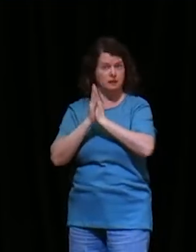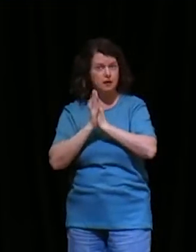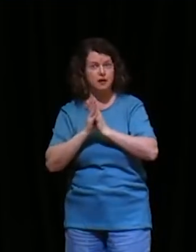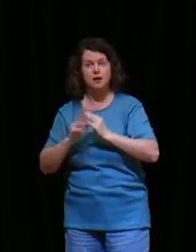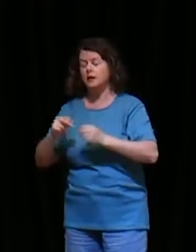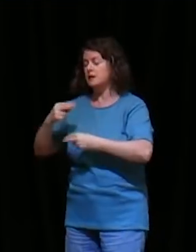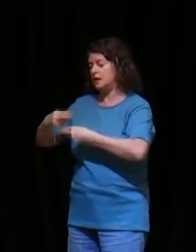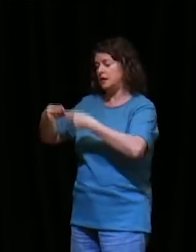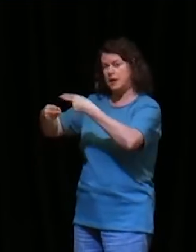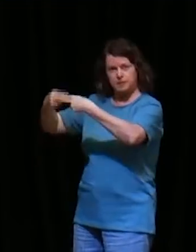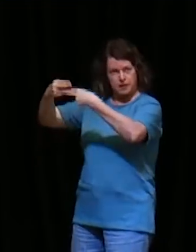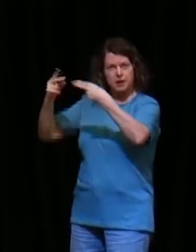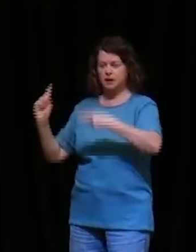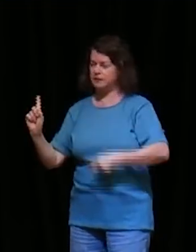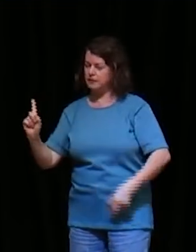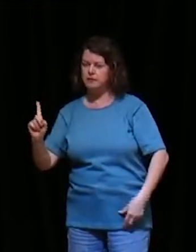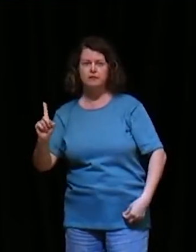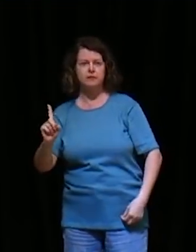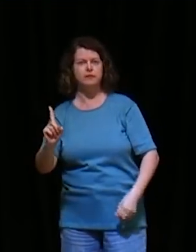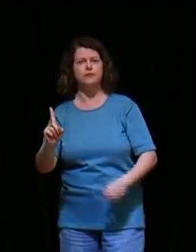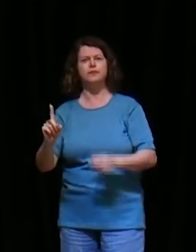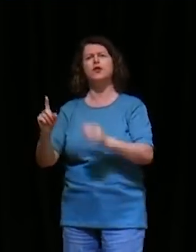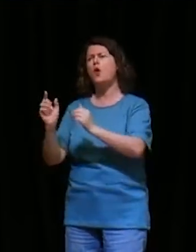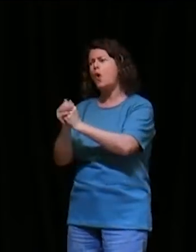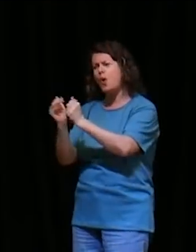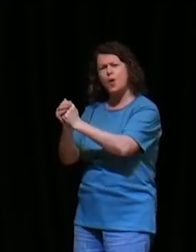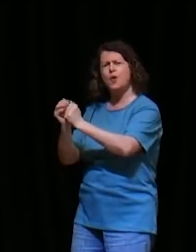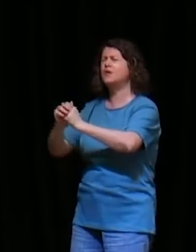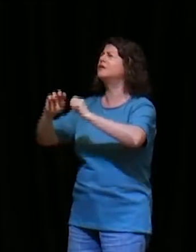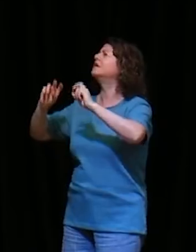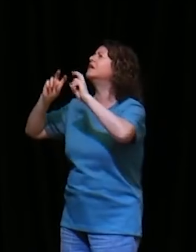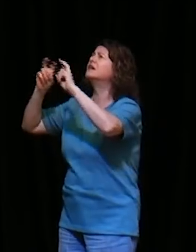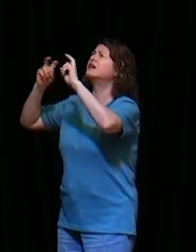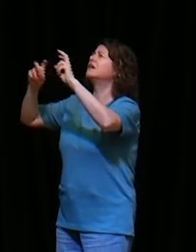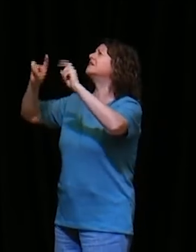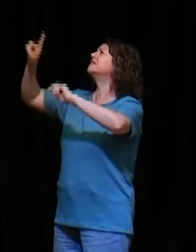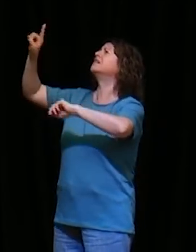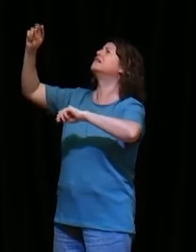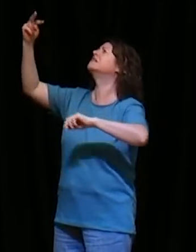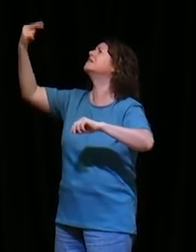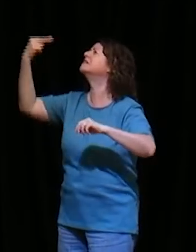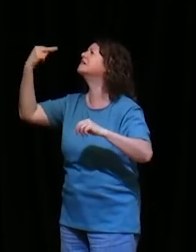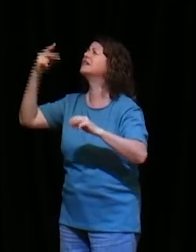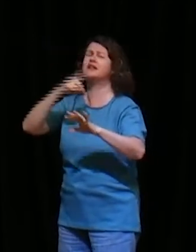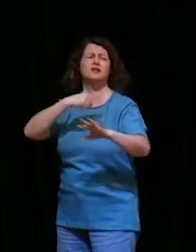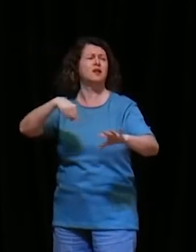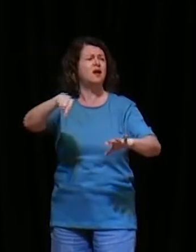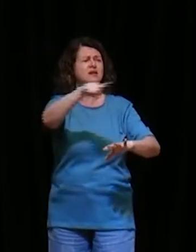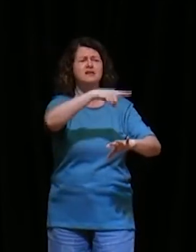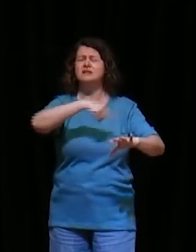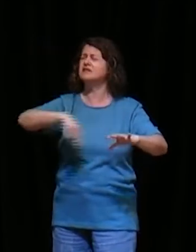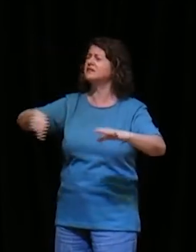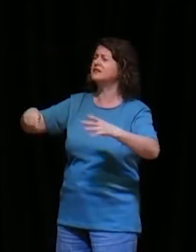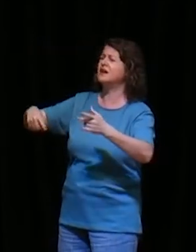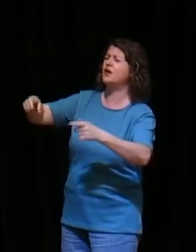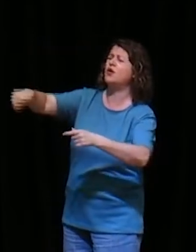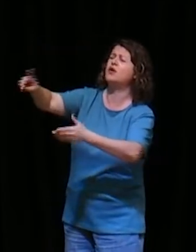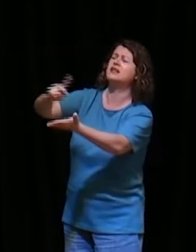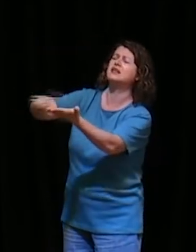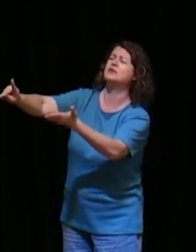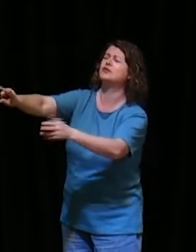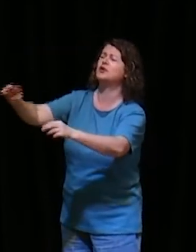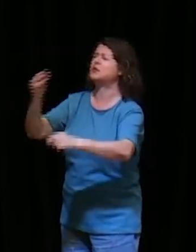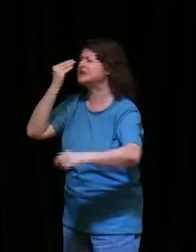destruídos, e diz assim, ouve-nos a Deus, pois estamos sendo desprezados, faz cair sobre eles a zombaria,